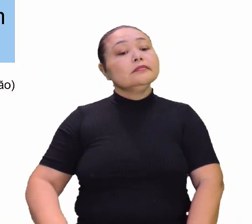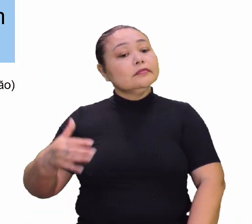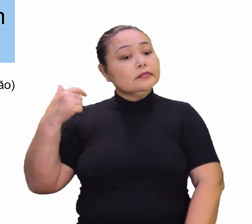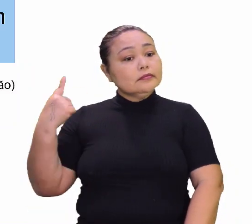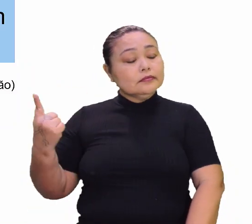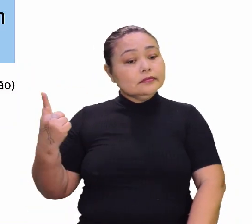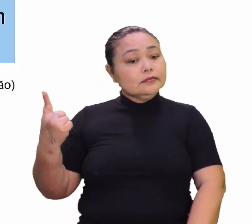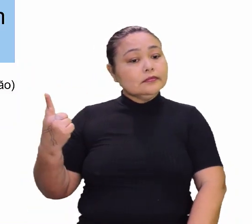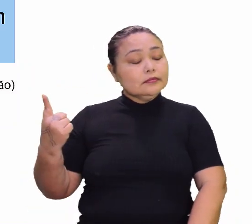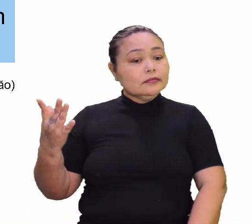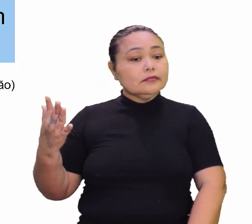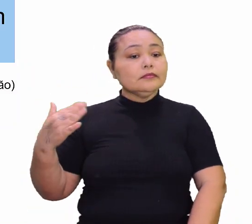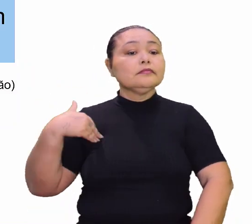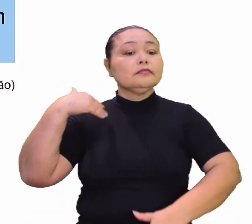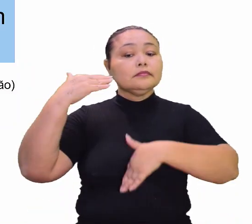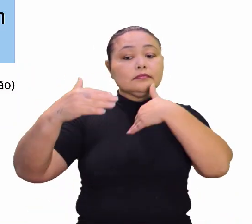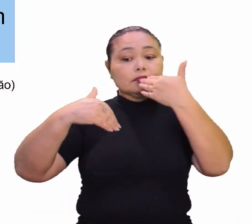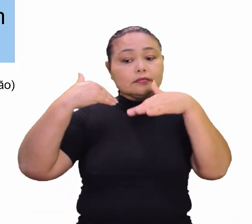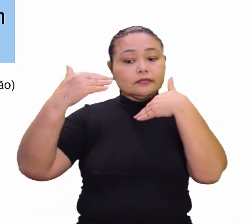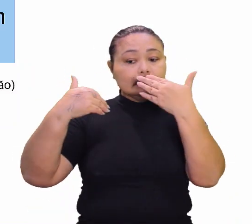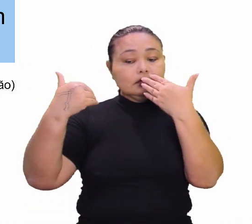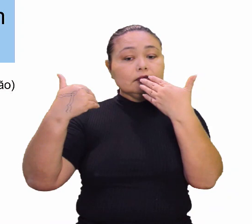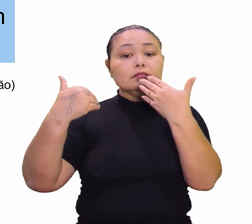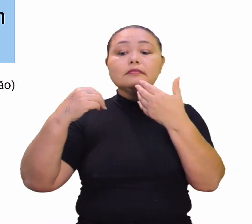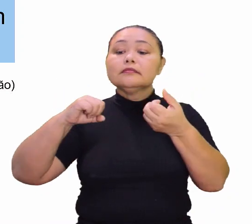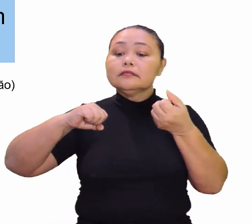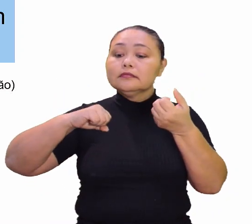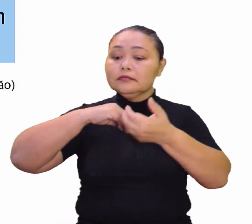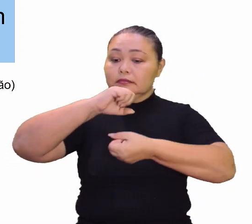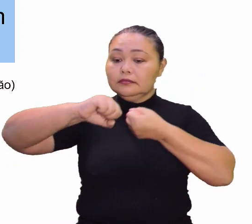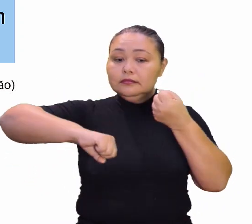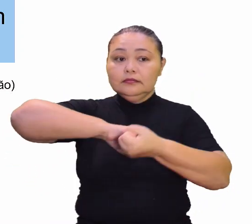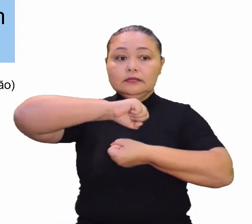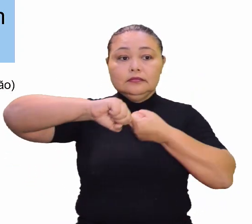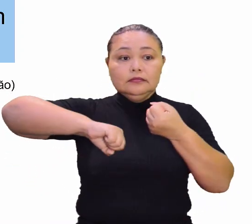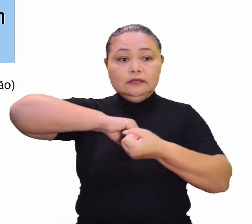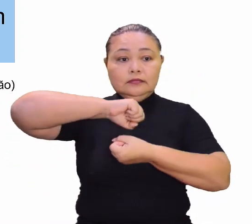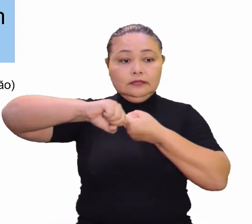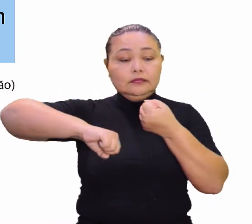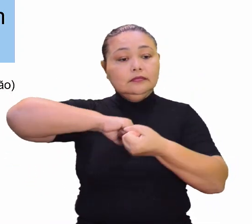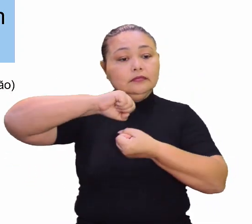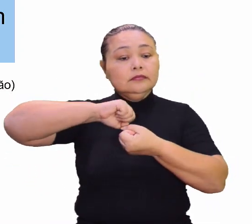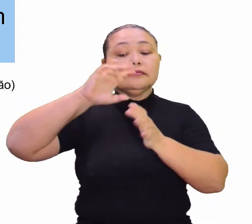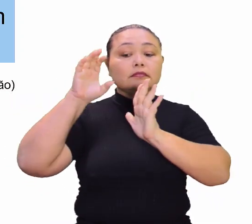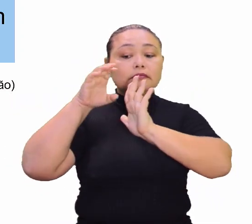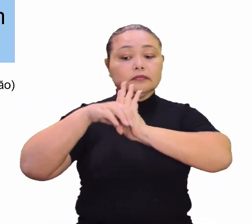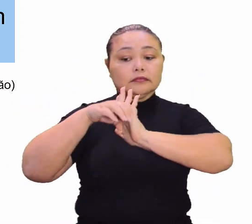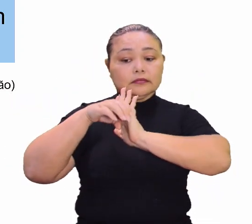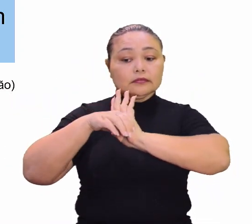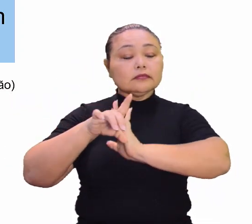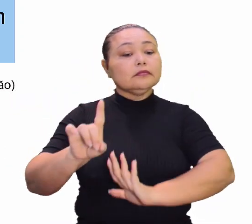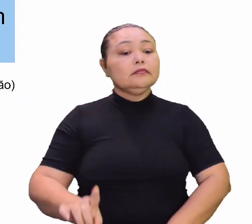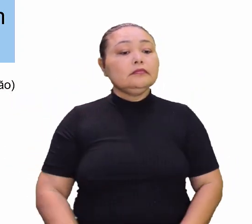Beleza. Vamos lá no desenvolvimento sustentável. Conceito.